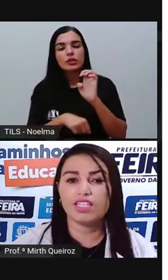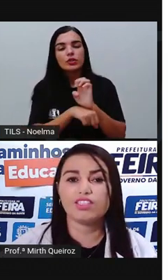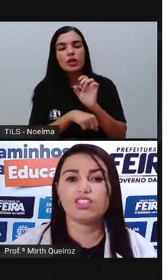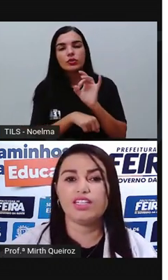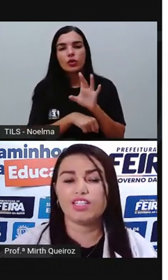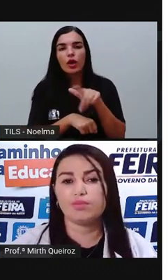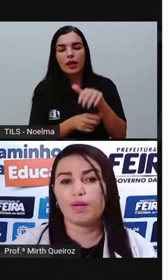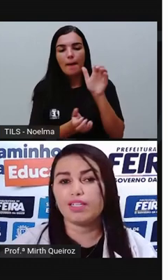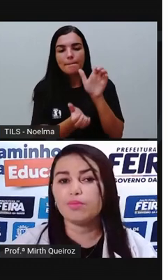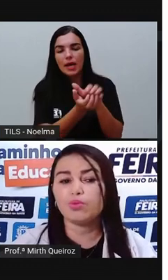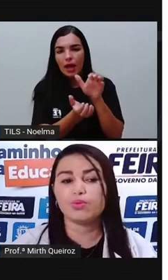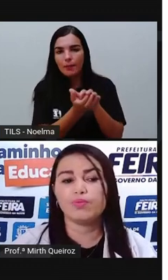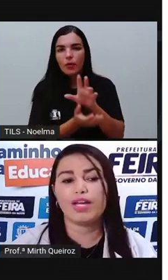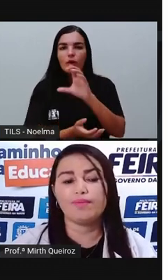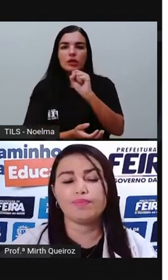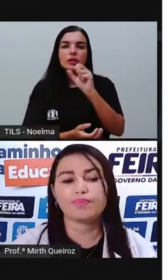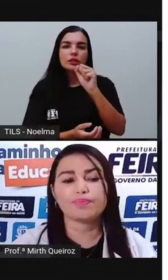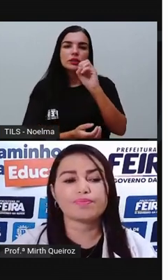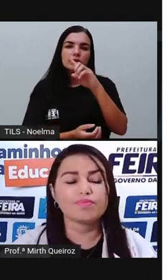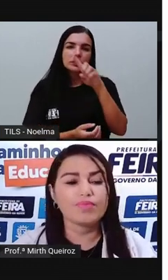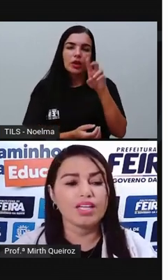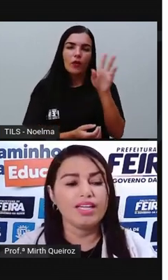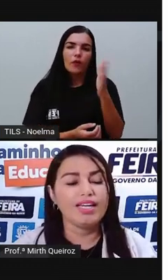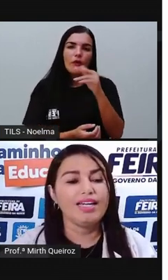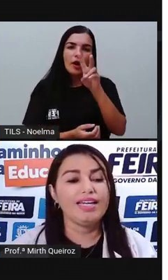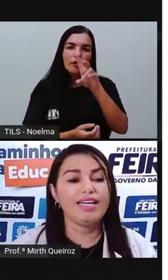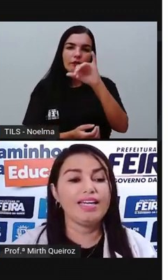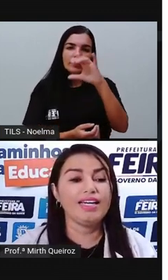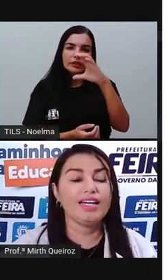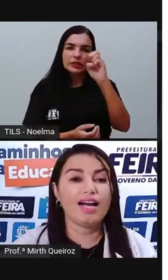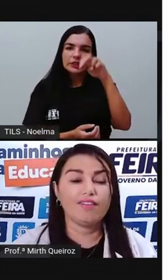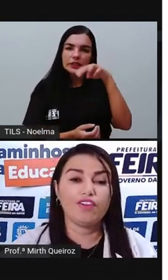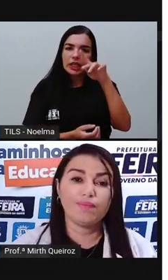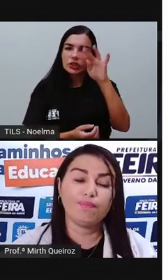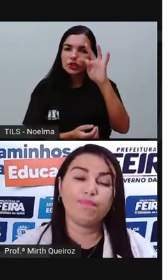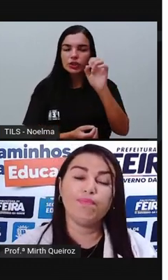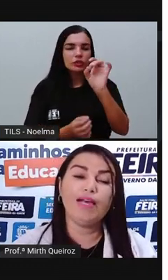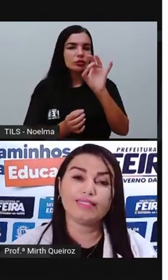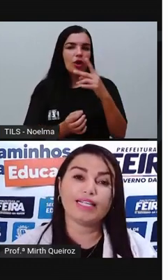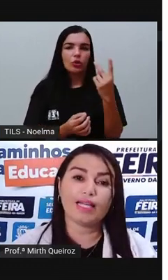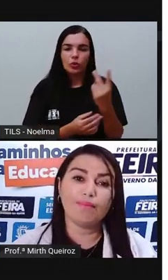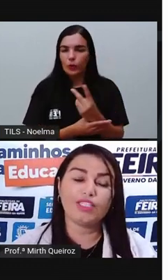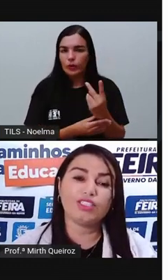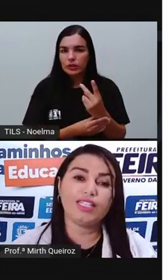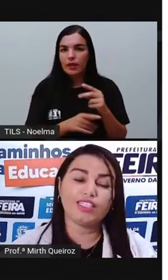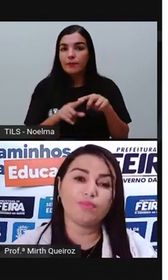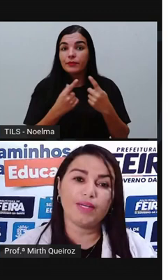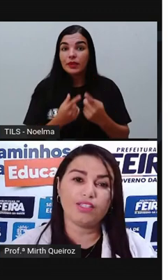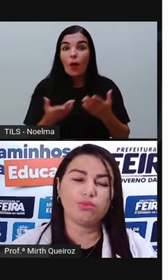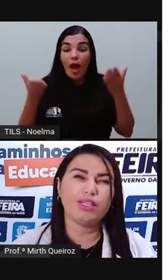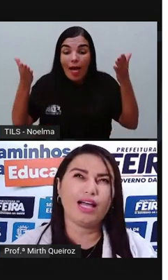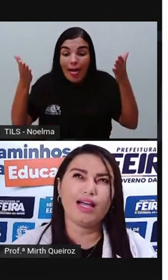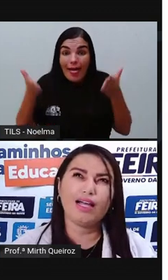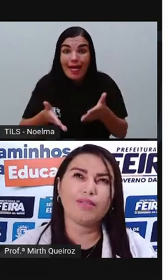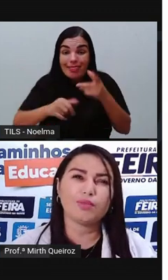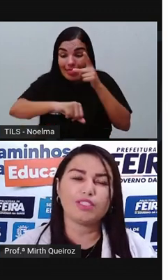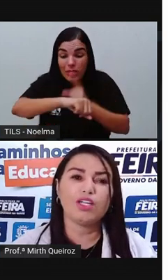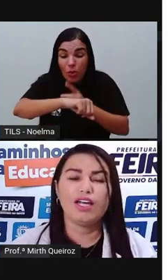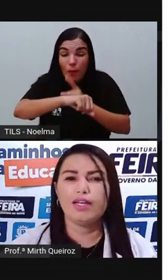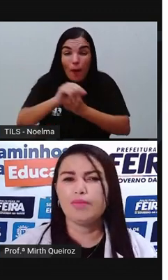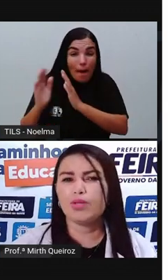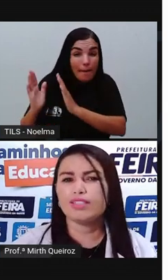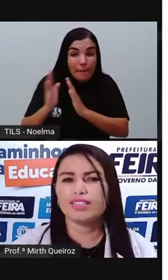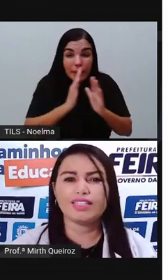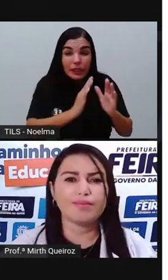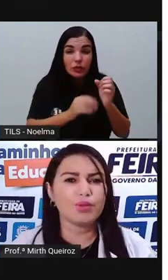de São Vicente e a de Pernambuco, né? E foi exatamente neste período, lá mais ou menos